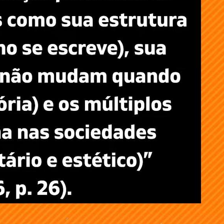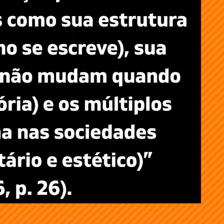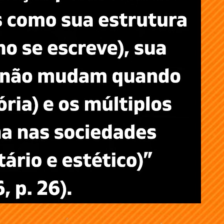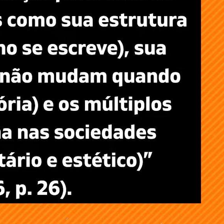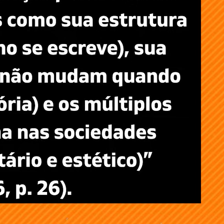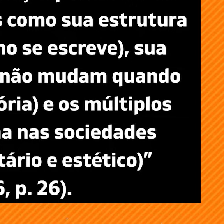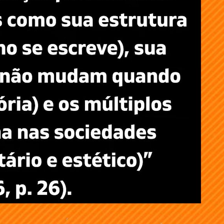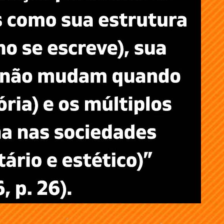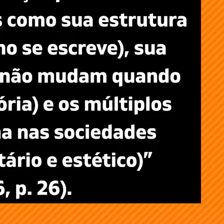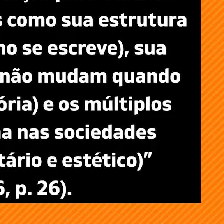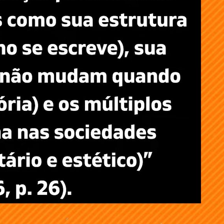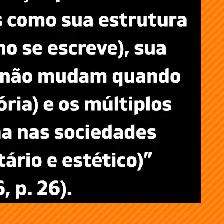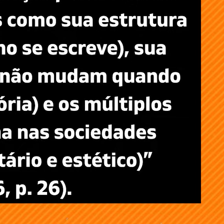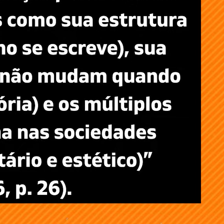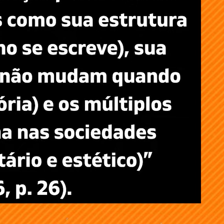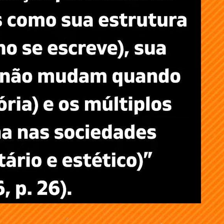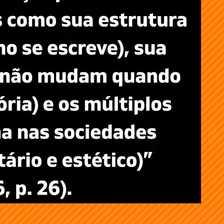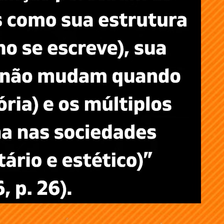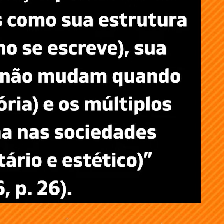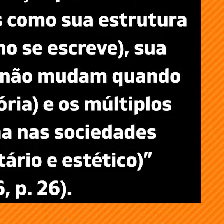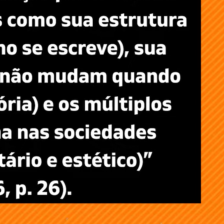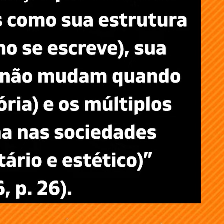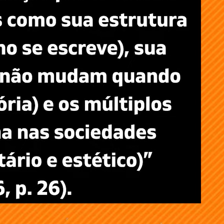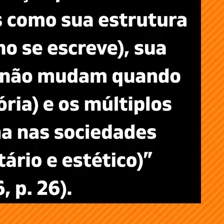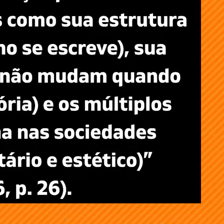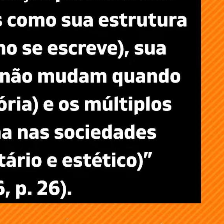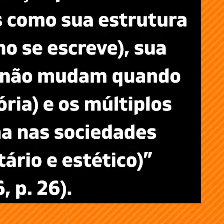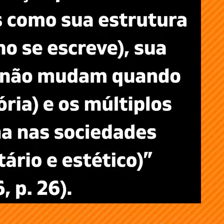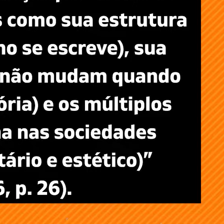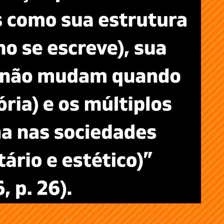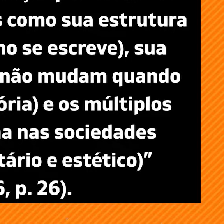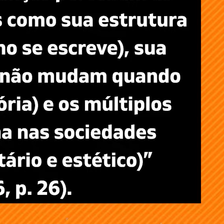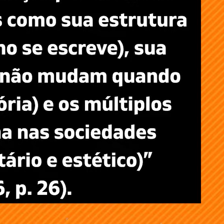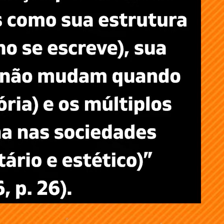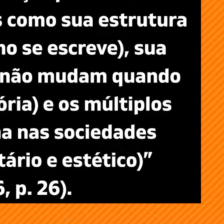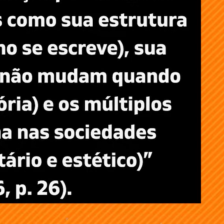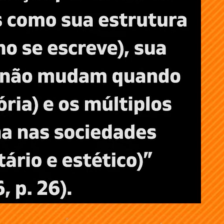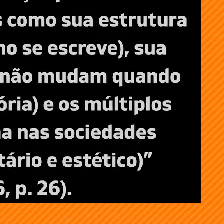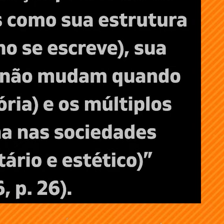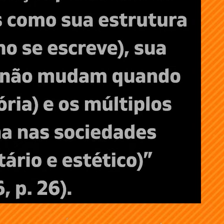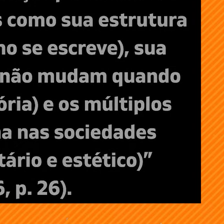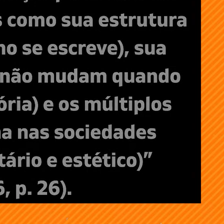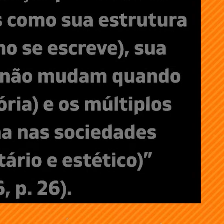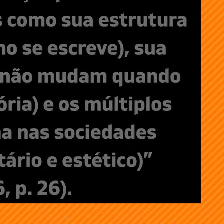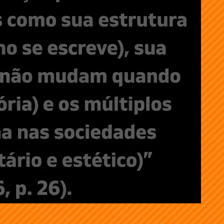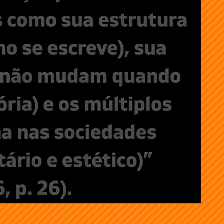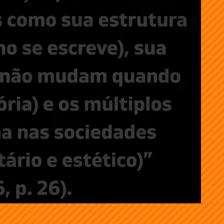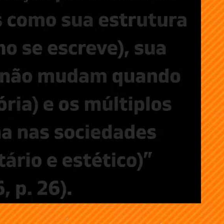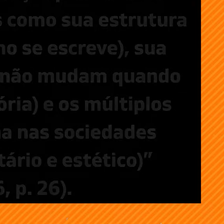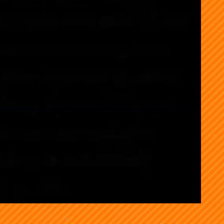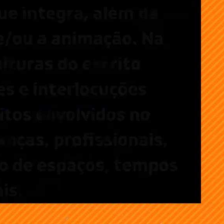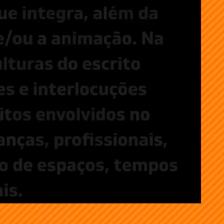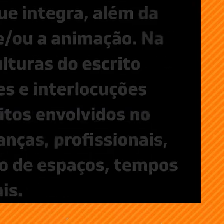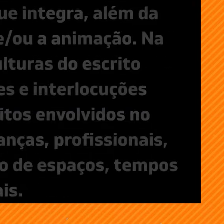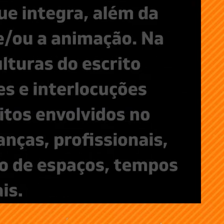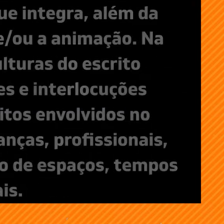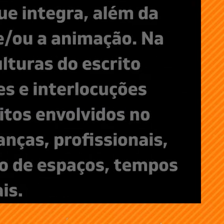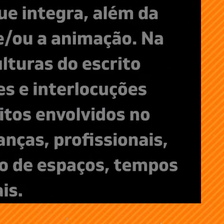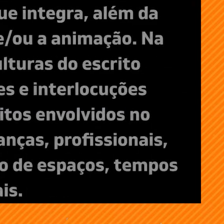sociedades contemporâneas, utilitário e estético. Galvão, 2016, página 26.